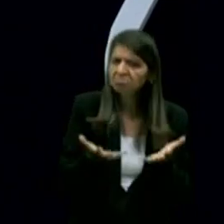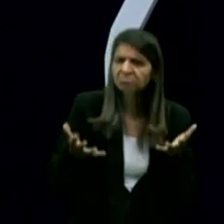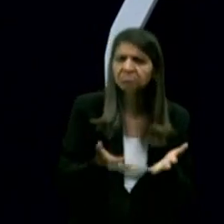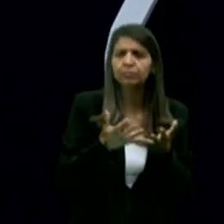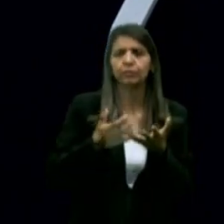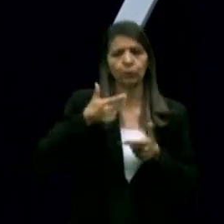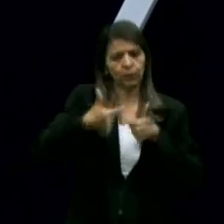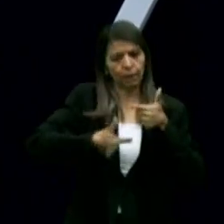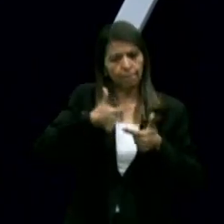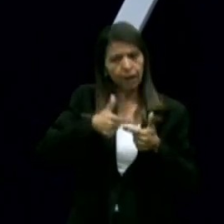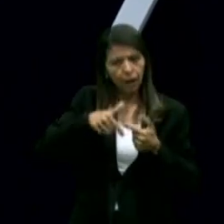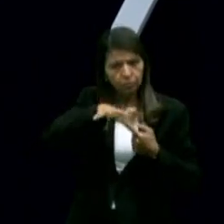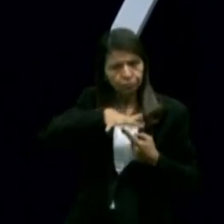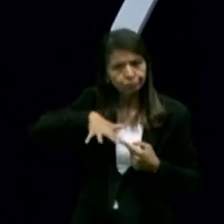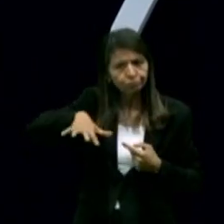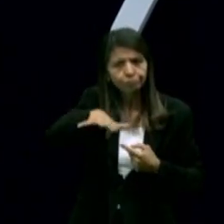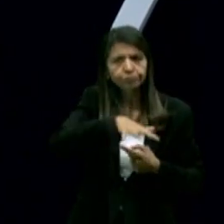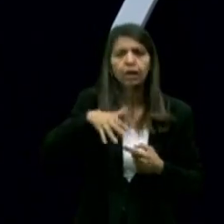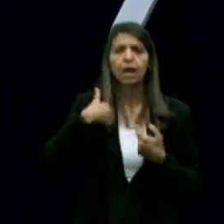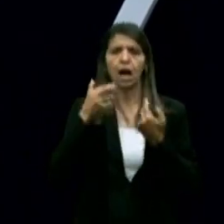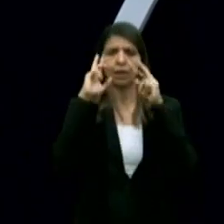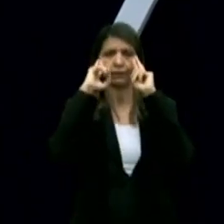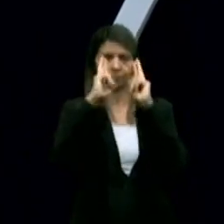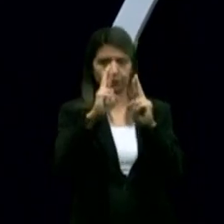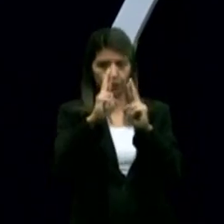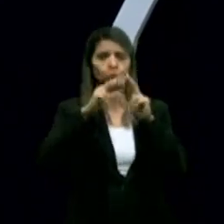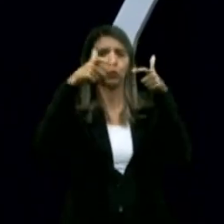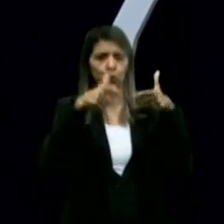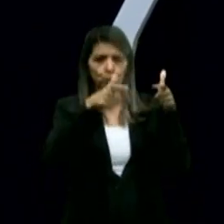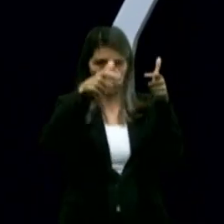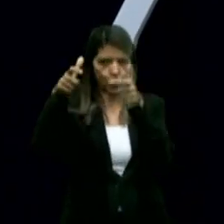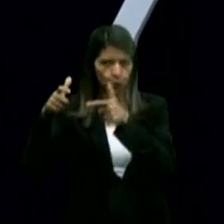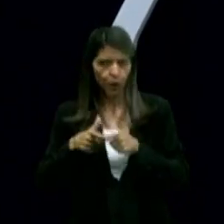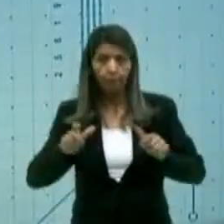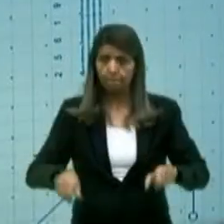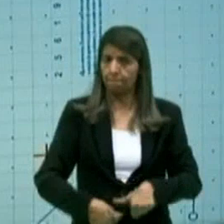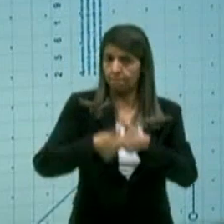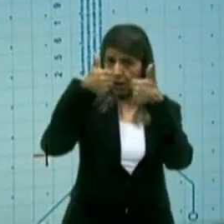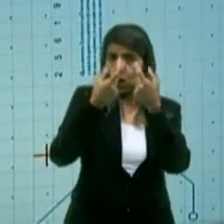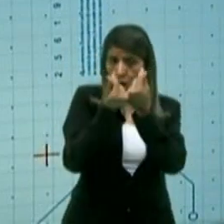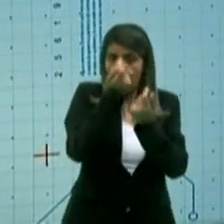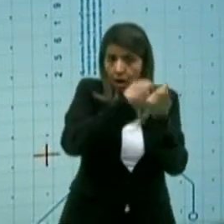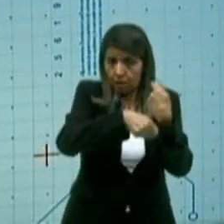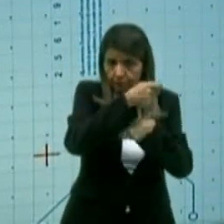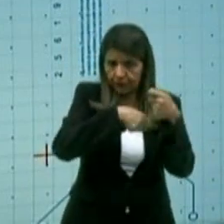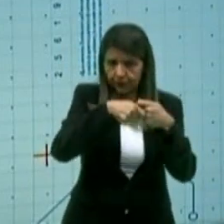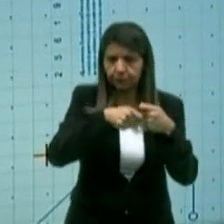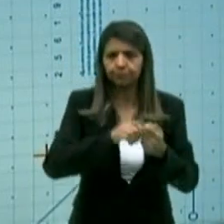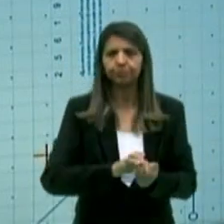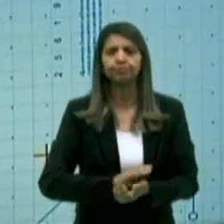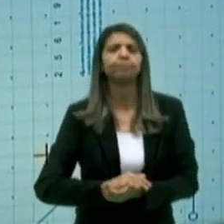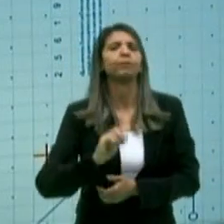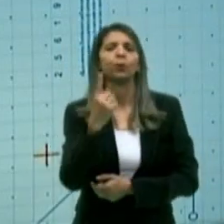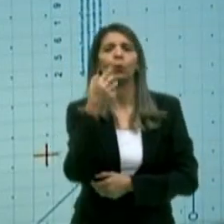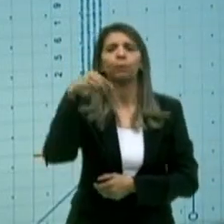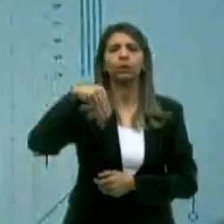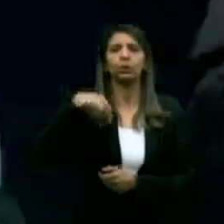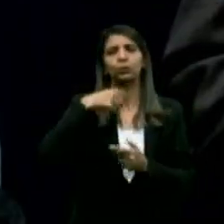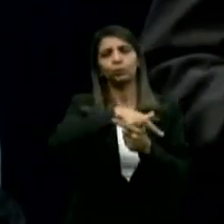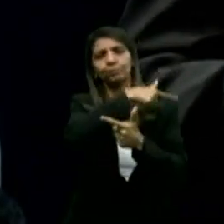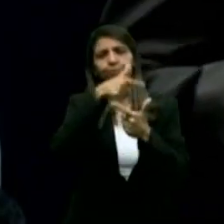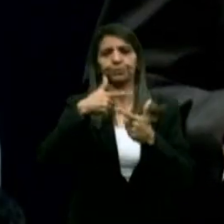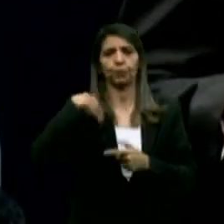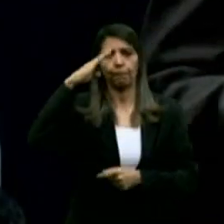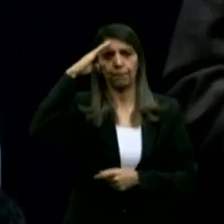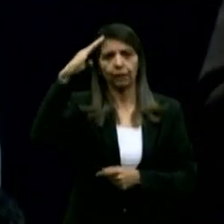ambiental, com respeito ao ambiente e, obviamente, desenvolvendo a economia. Réplica de um minuto, Major. Nós